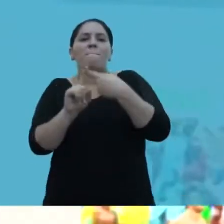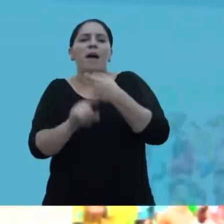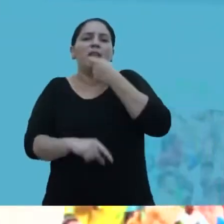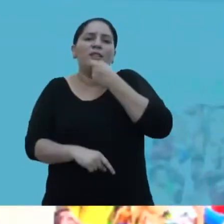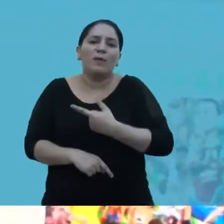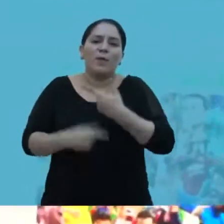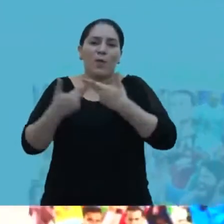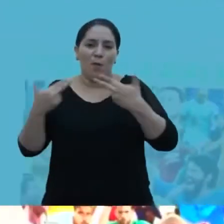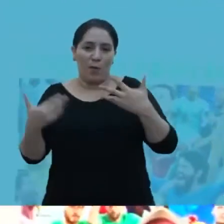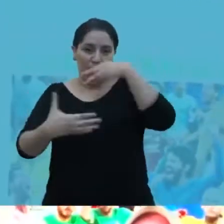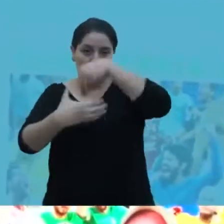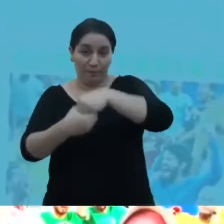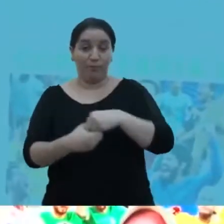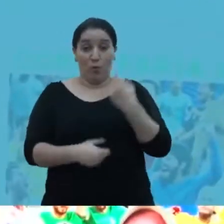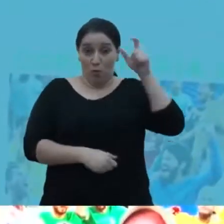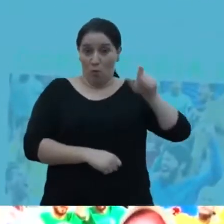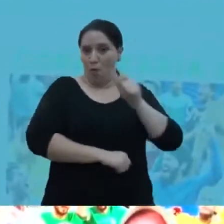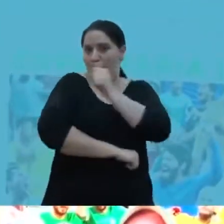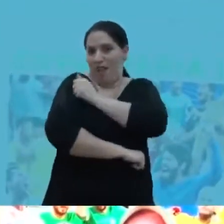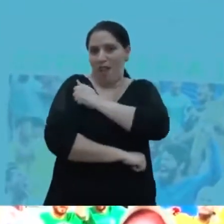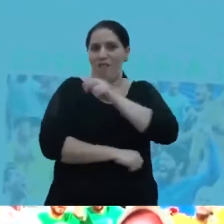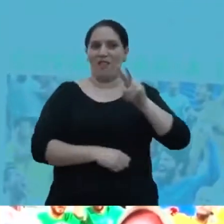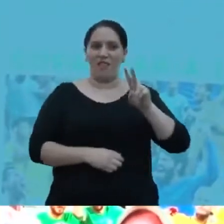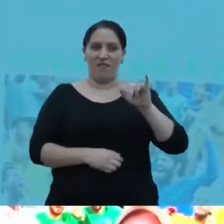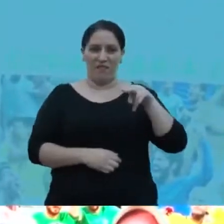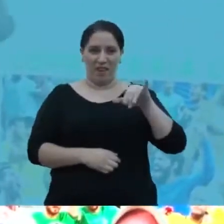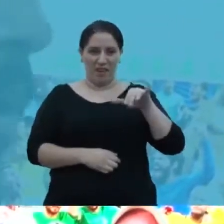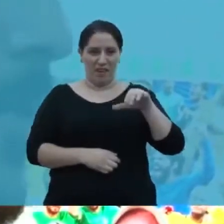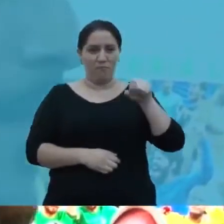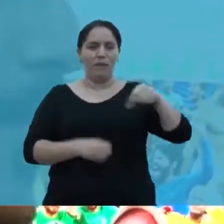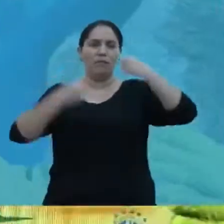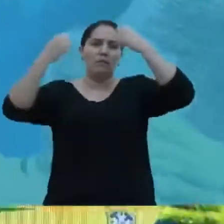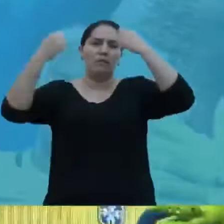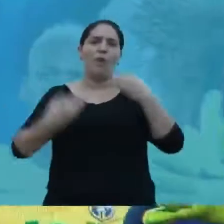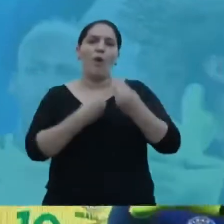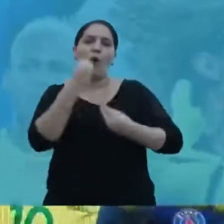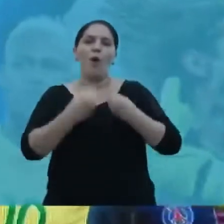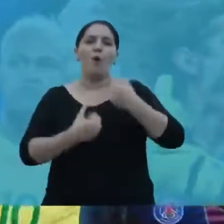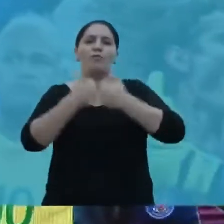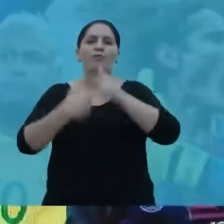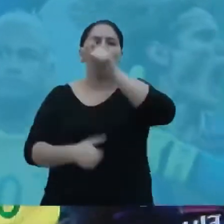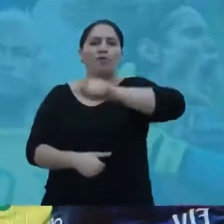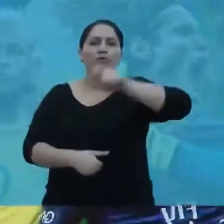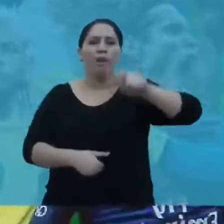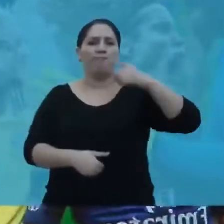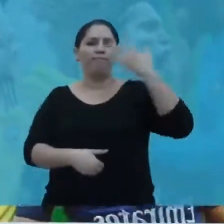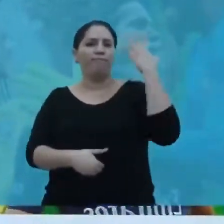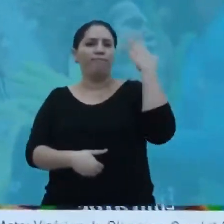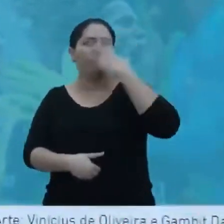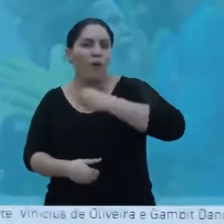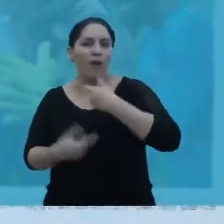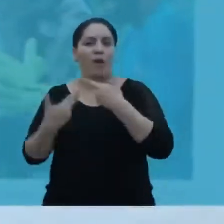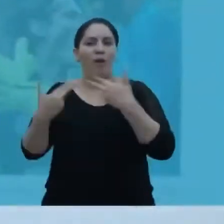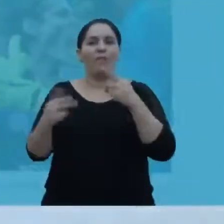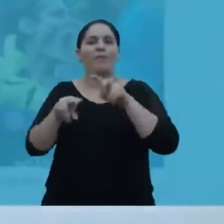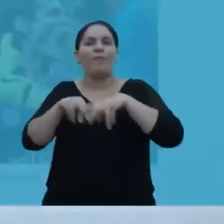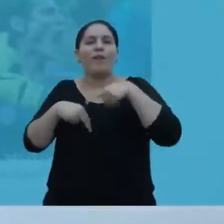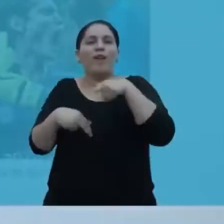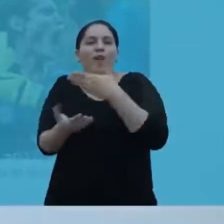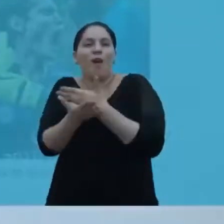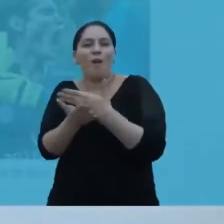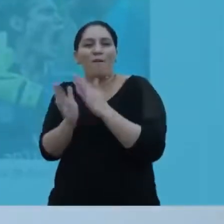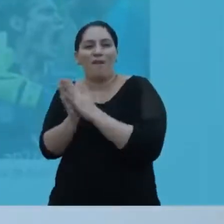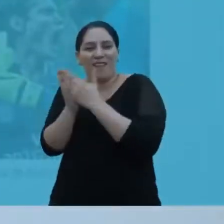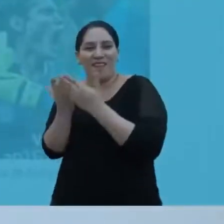humor. Vinícius escreveu sobre a beleza dos jogadores de futebol numa Crônica que começa pela brincadeira que é